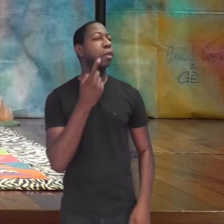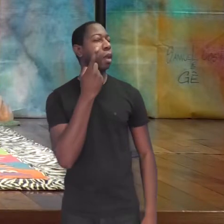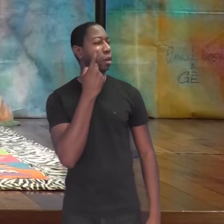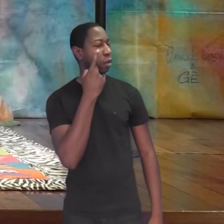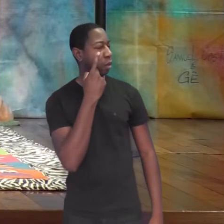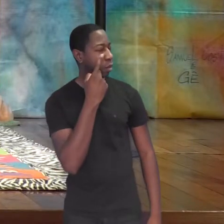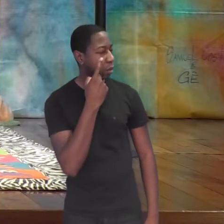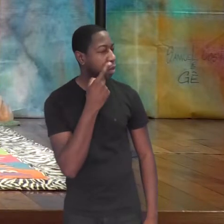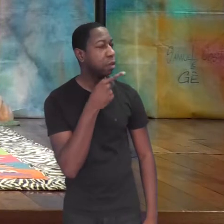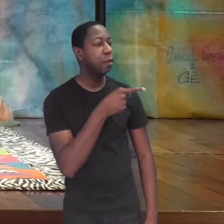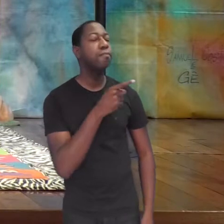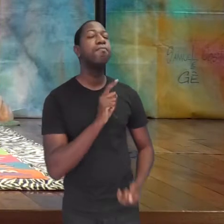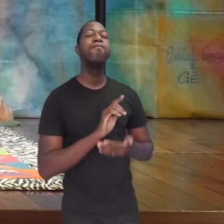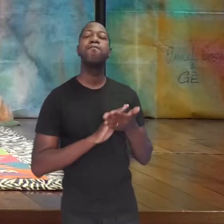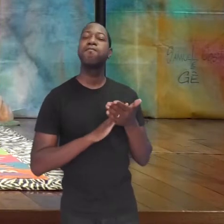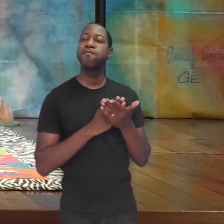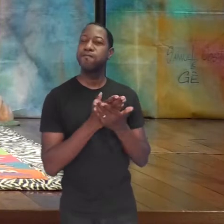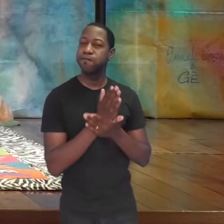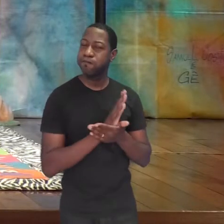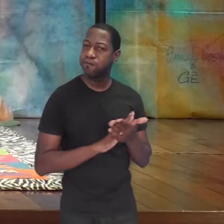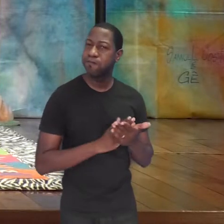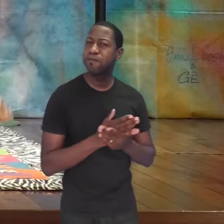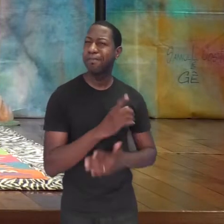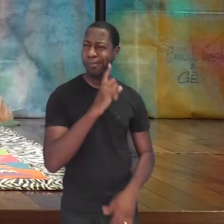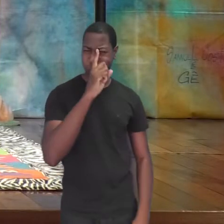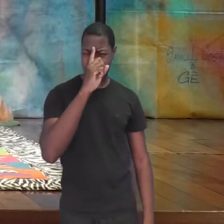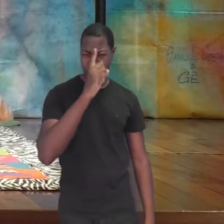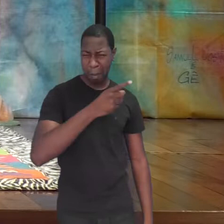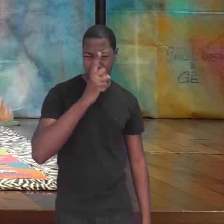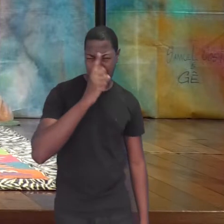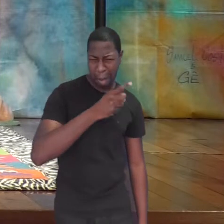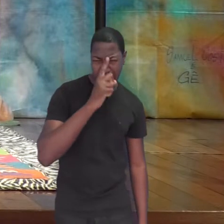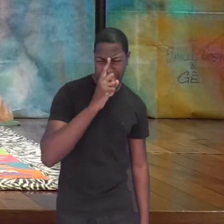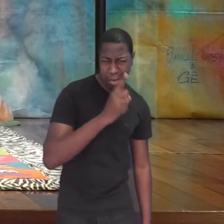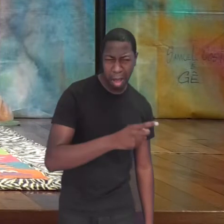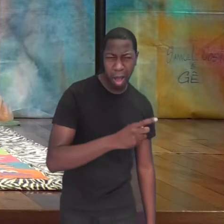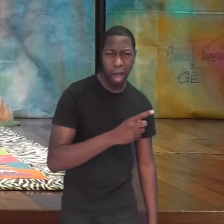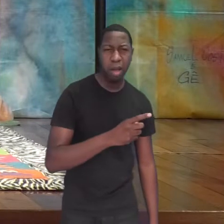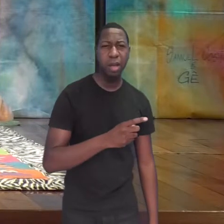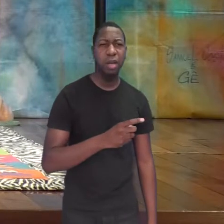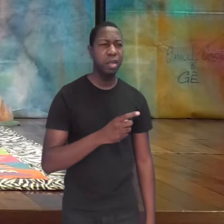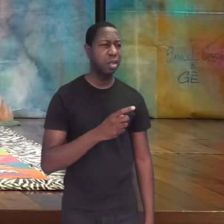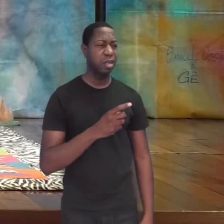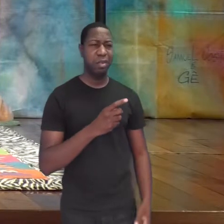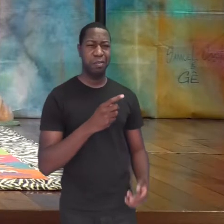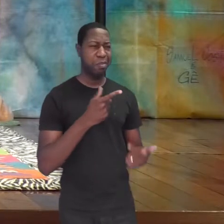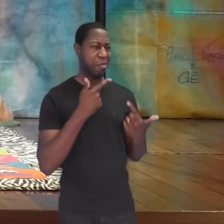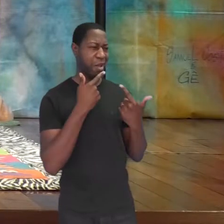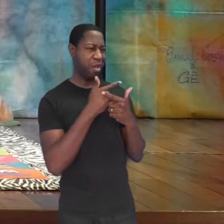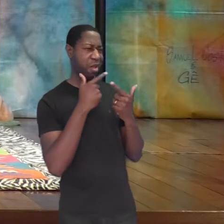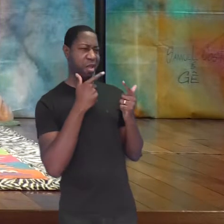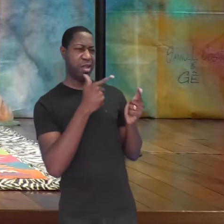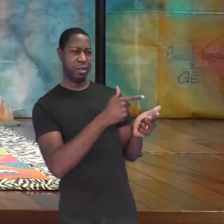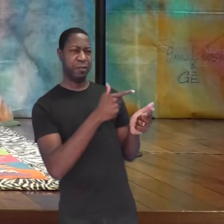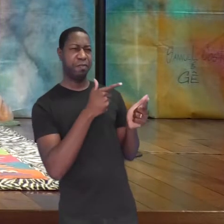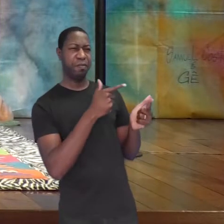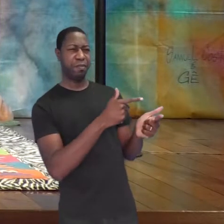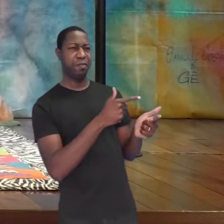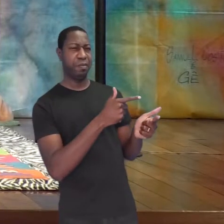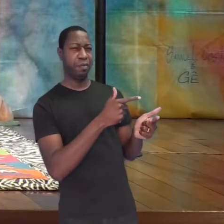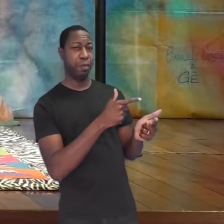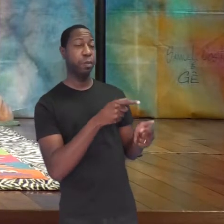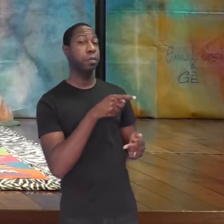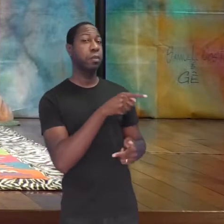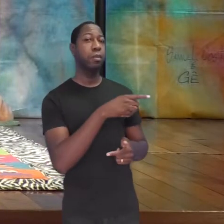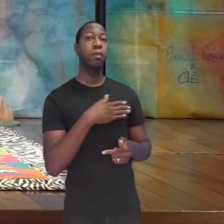chato que ele ficou, mandão, xereta, implicante que só vendo. A diversão